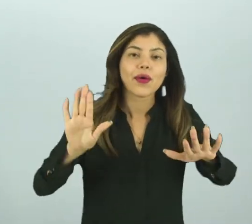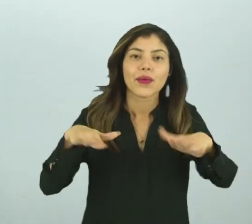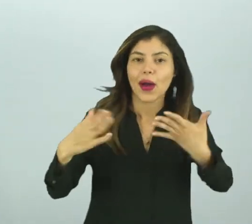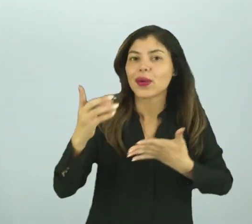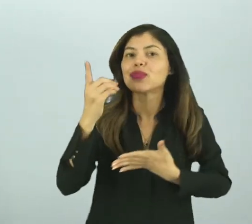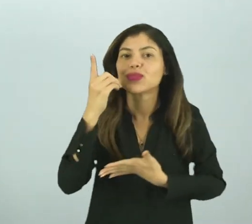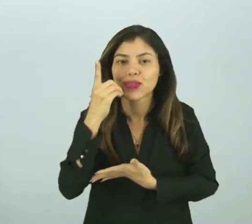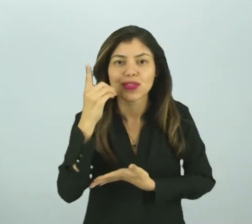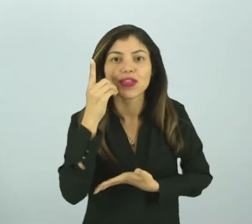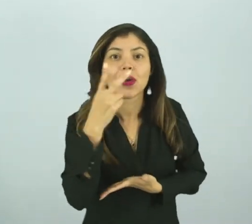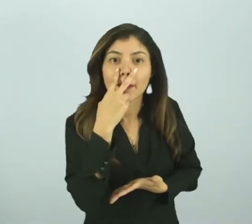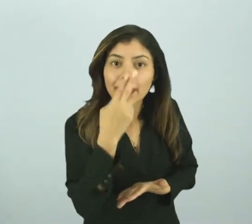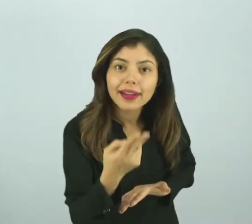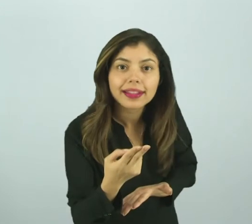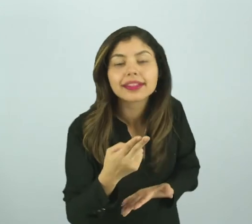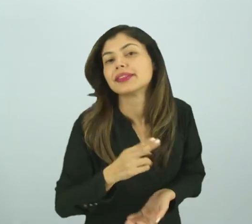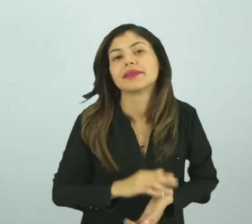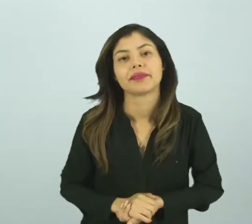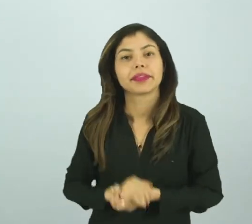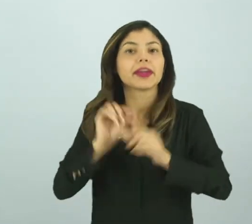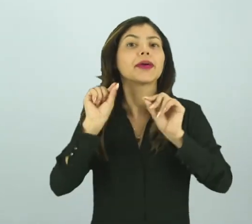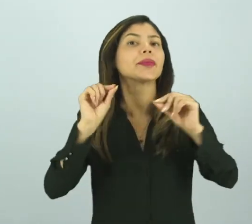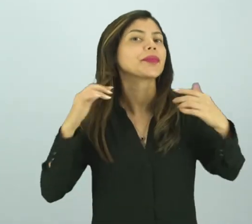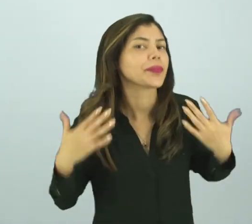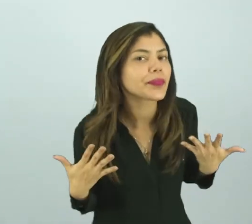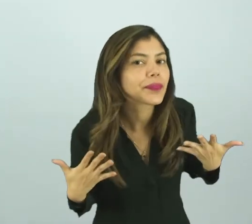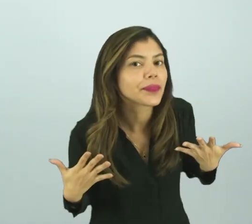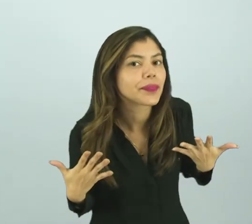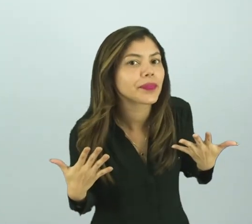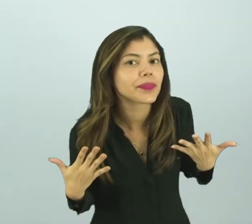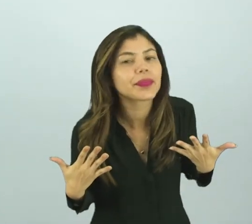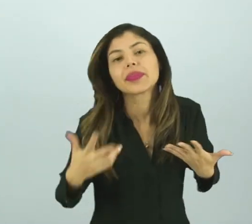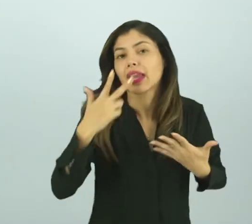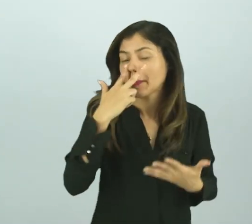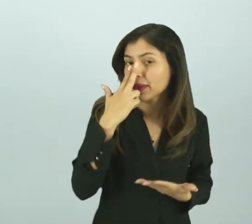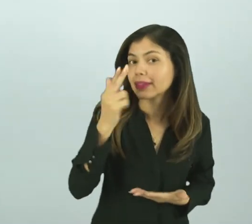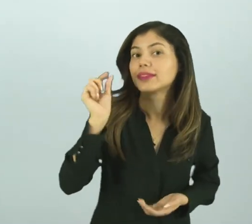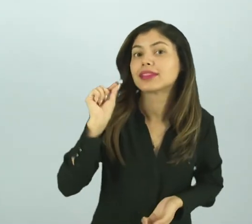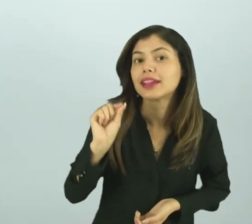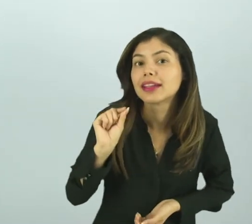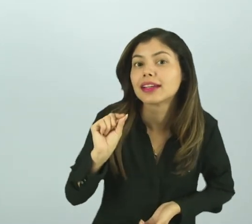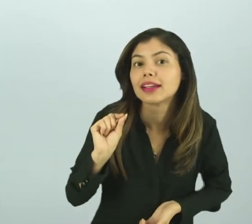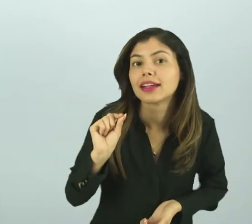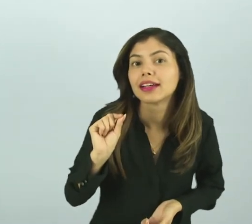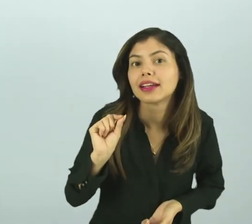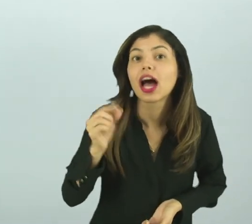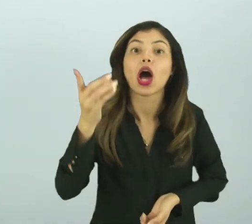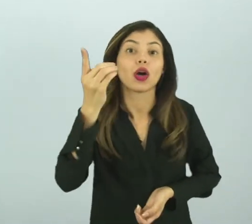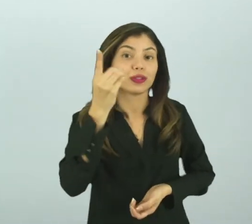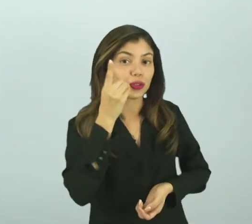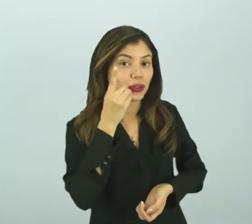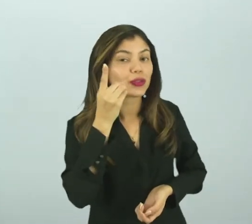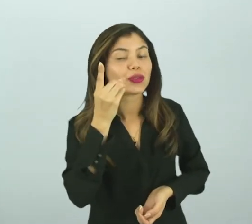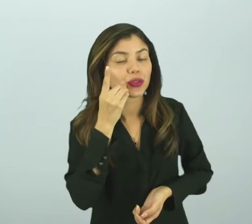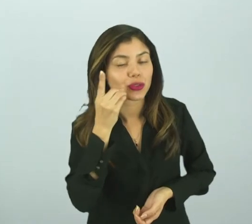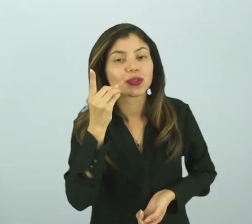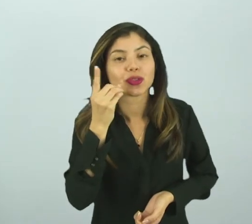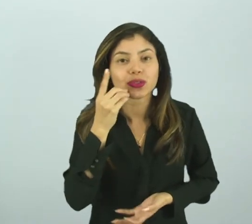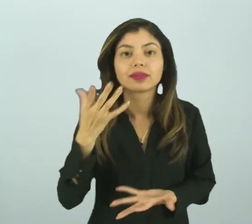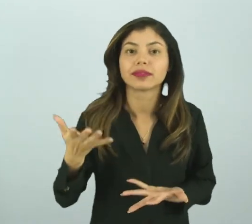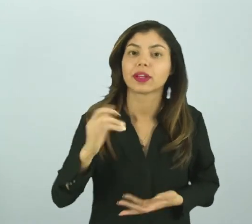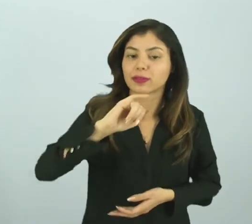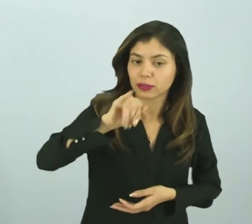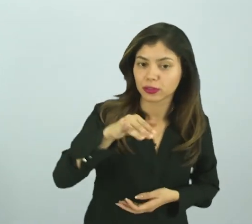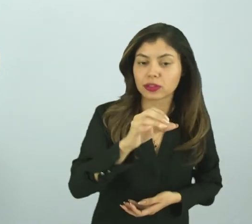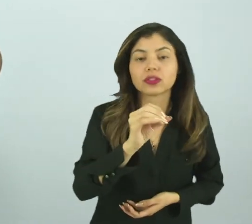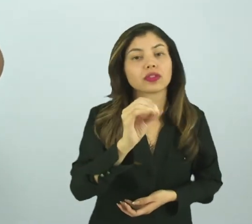do dia que vai aparecer? E aí? Apareceu o dia. Então, o